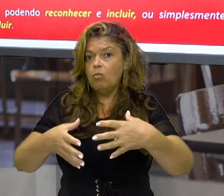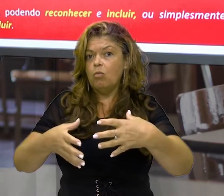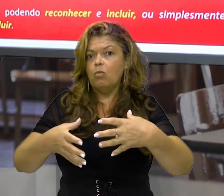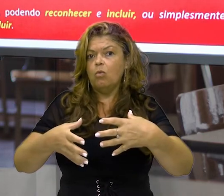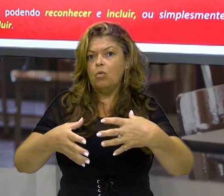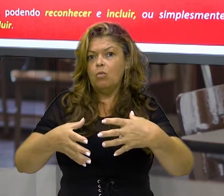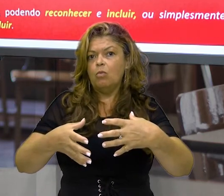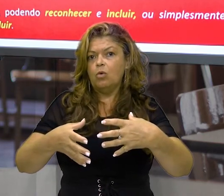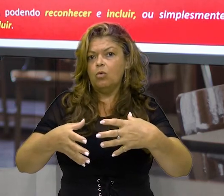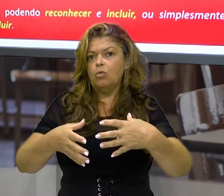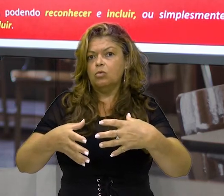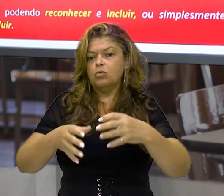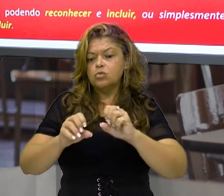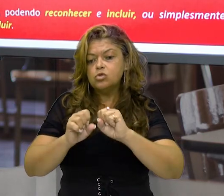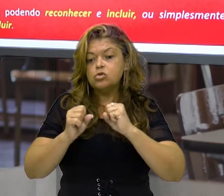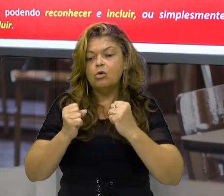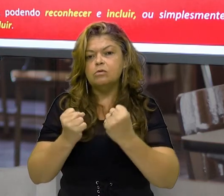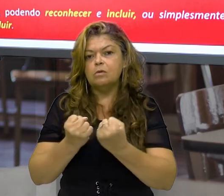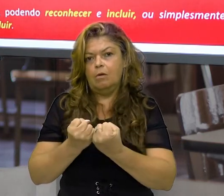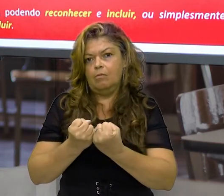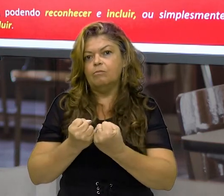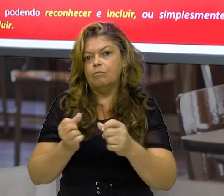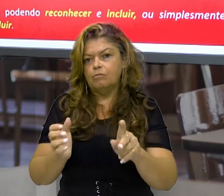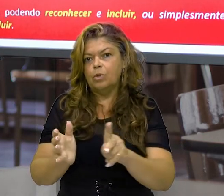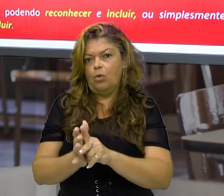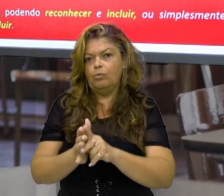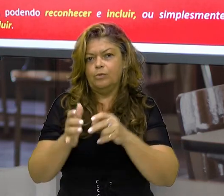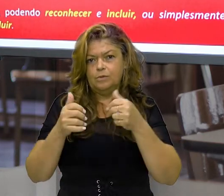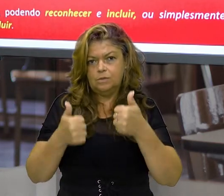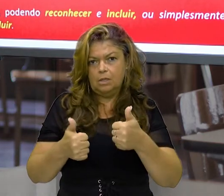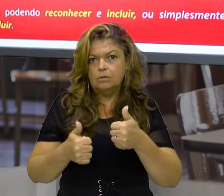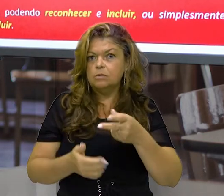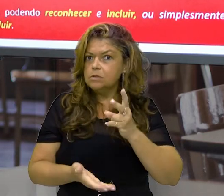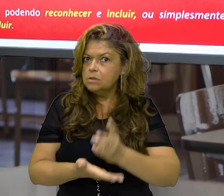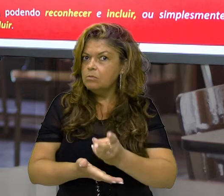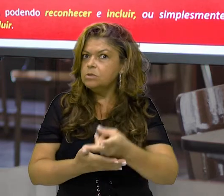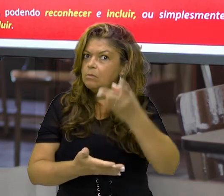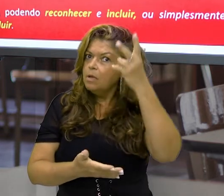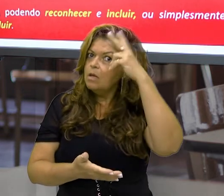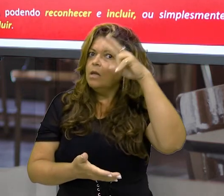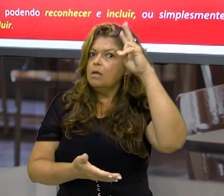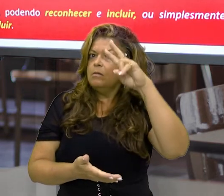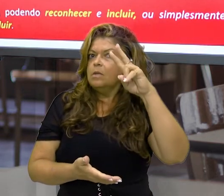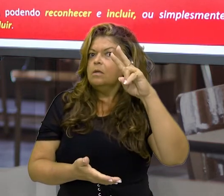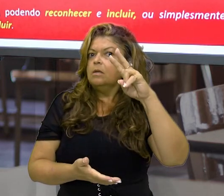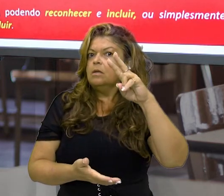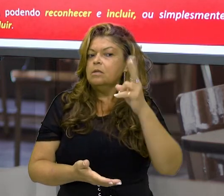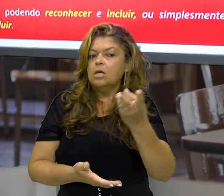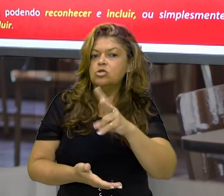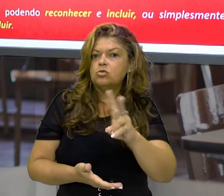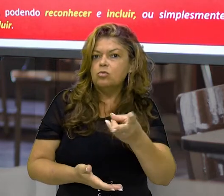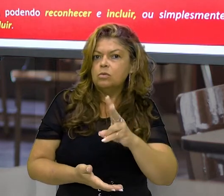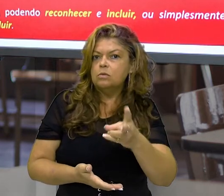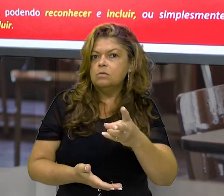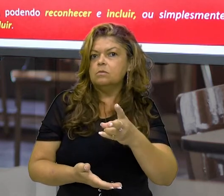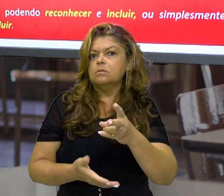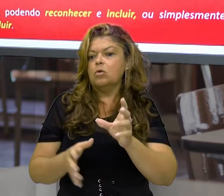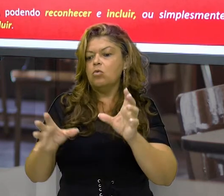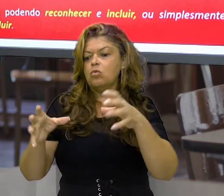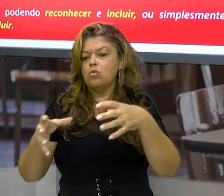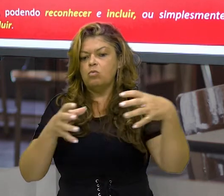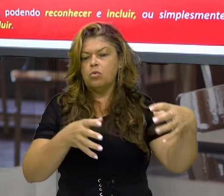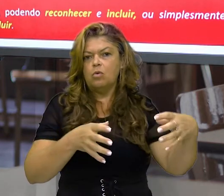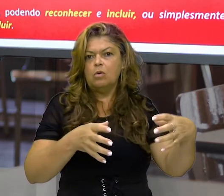um produto social. Certo? Então, sempre lembre disso. São relações desiguais de poder. É sempre um